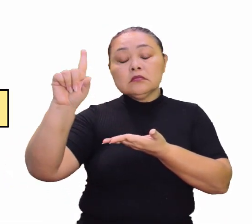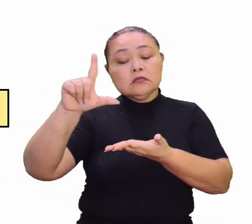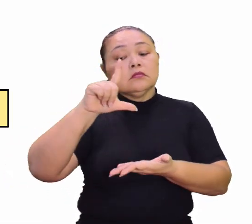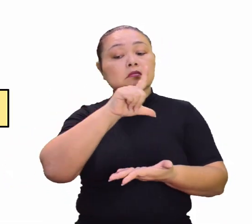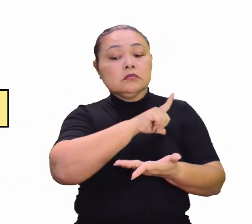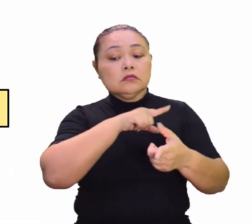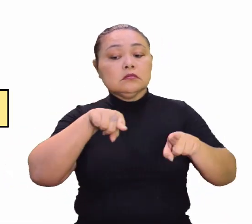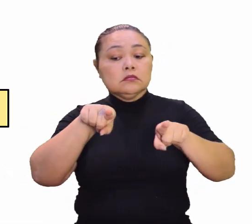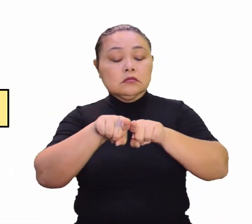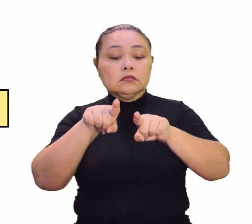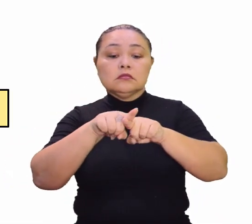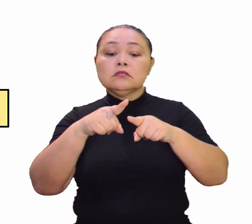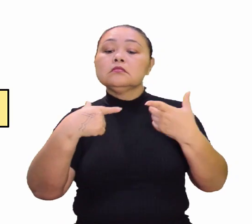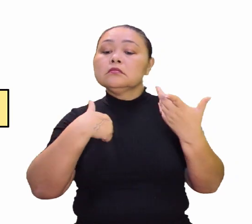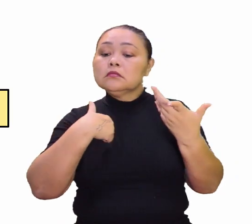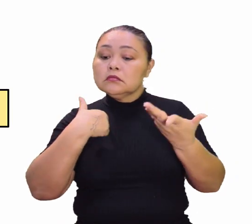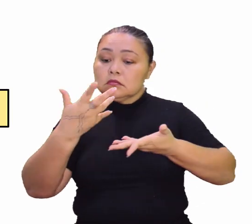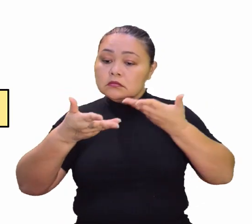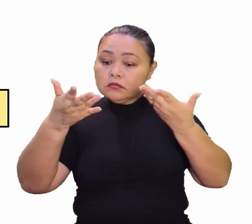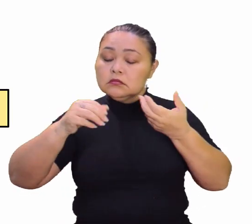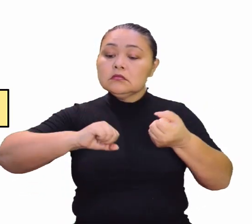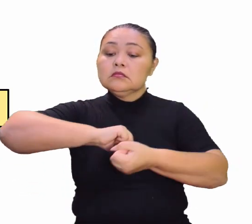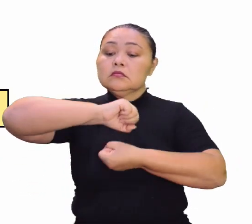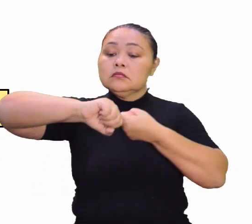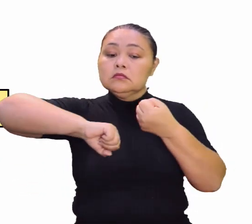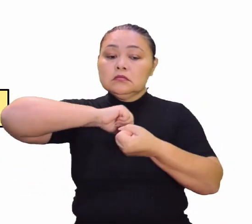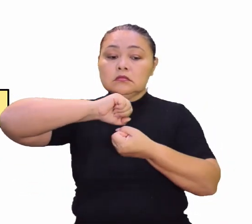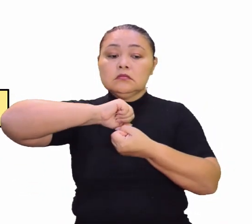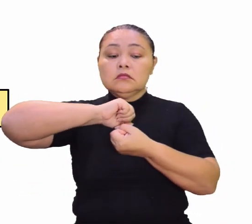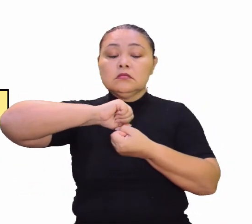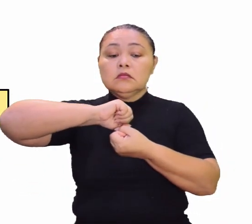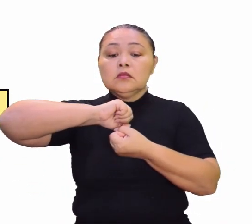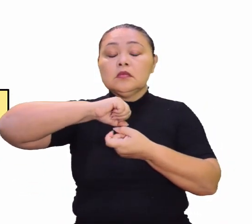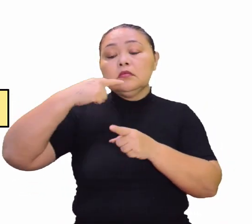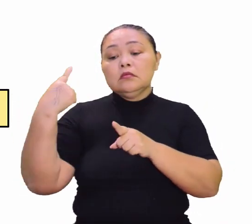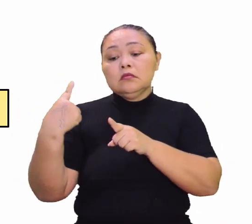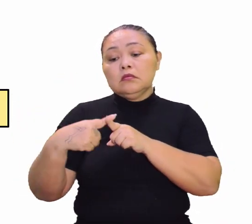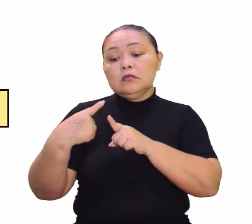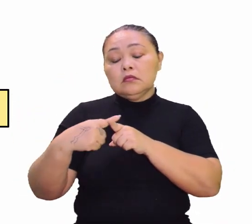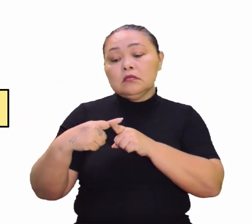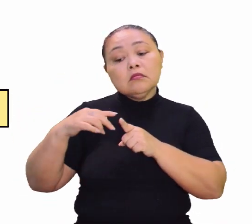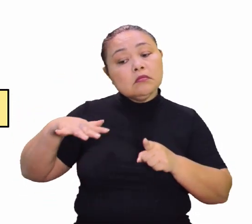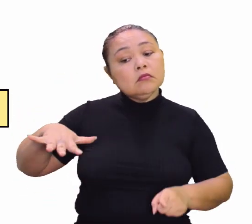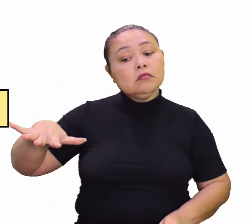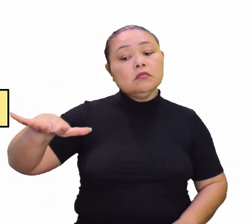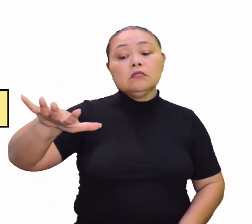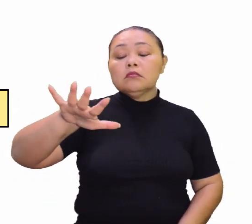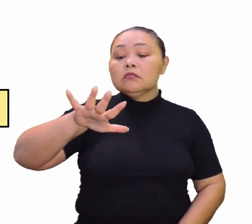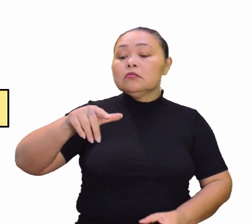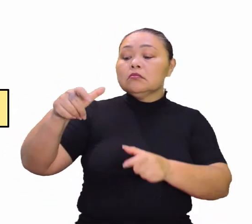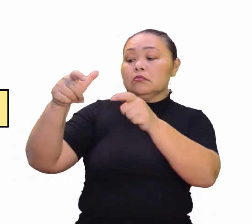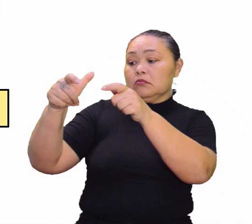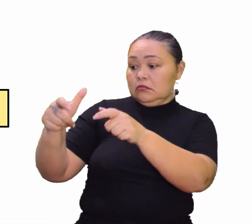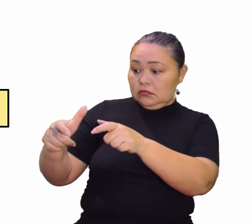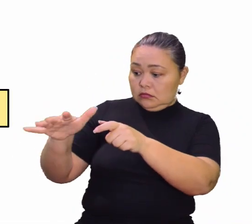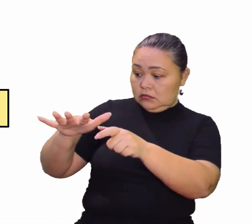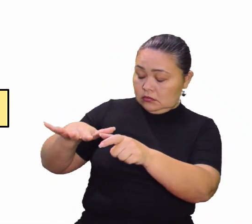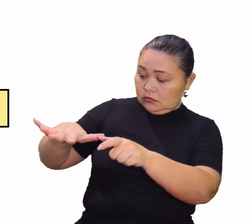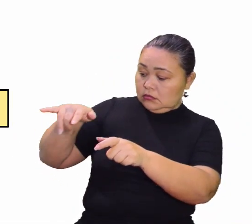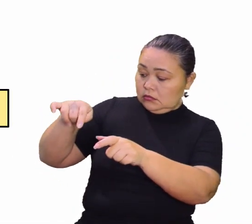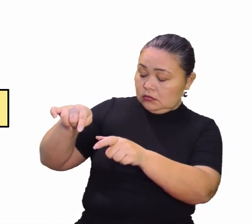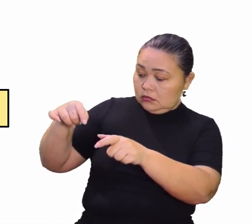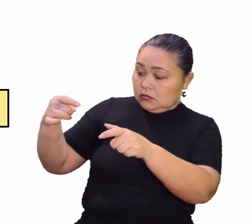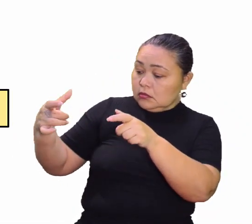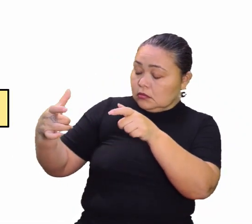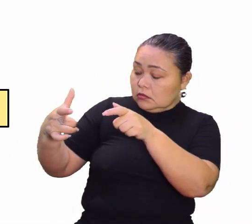responsável pela essa promoção do desenvolvimento sustentável. Porque um determinado local que